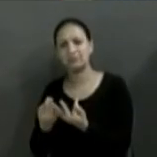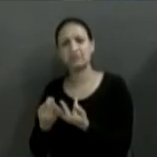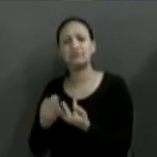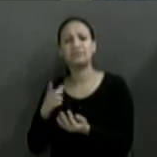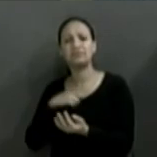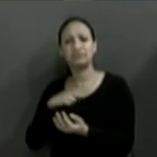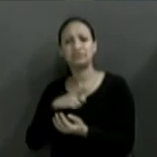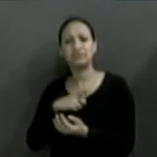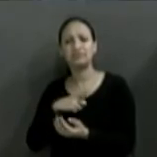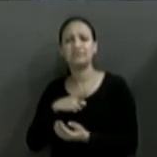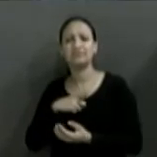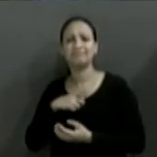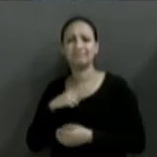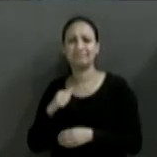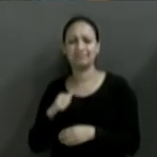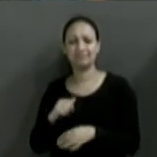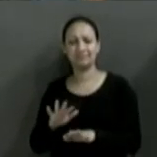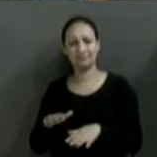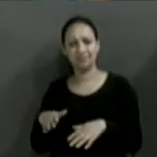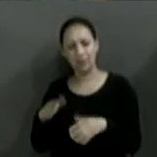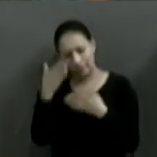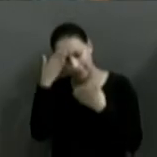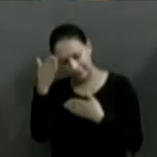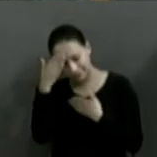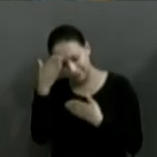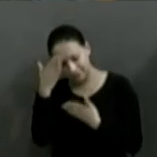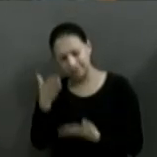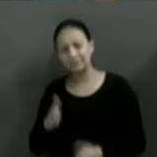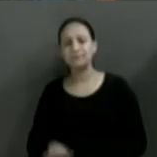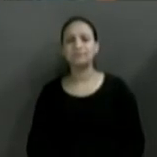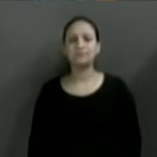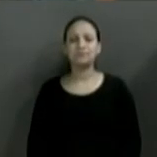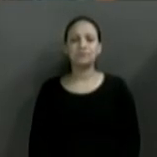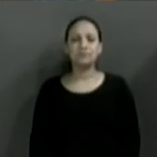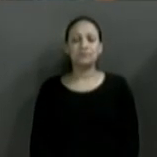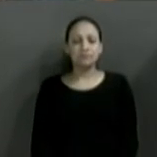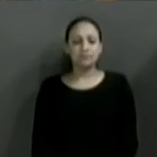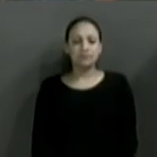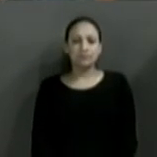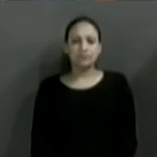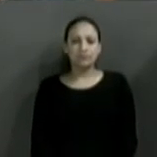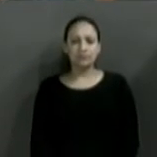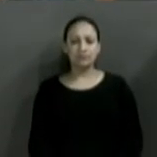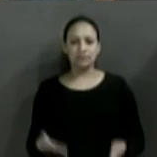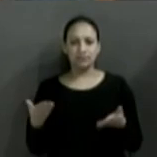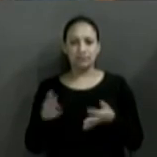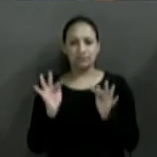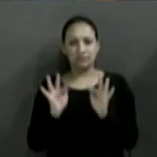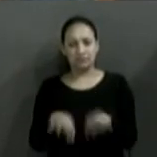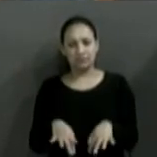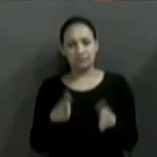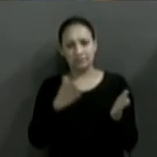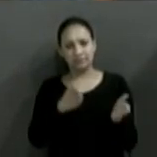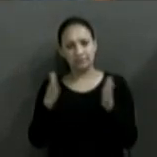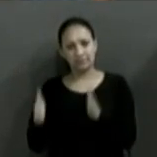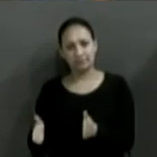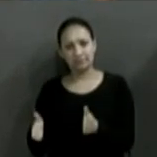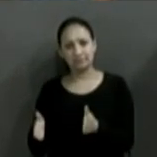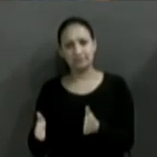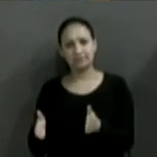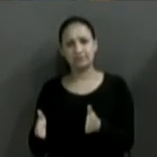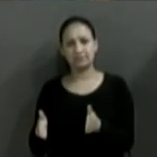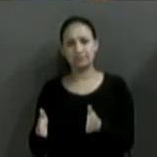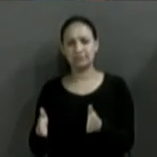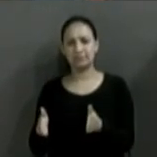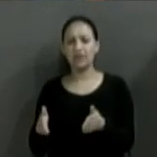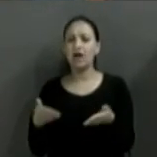cooperativa criada na Prefeitura que não deu solução até agora. candidato. Vamos findar então esse bloco. Vamos